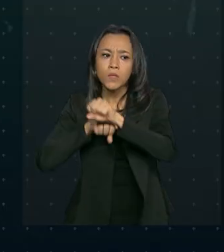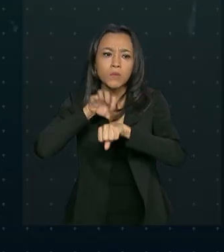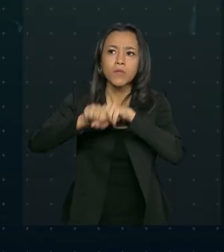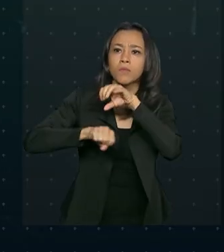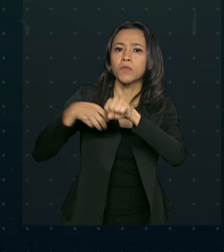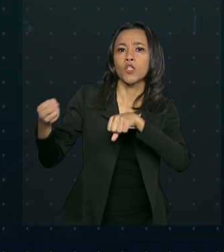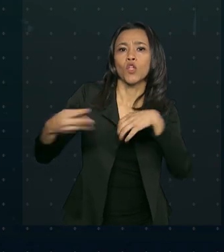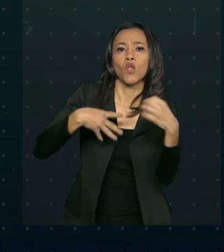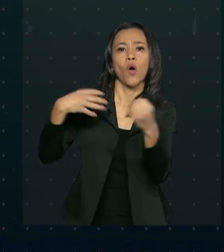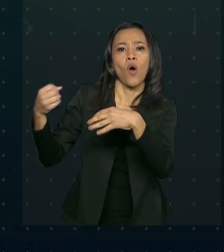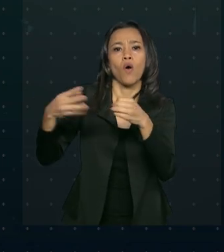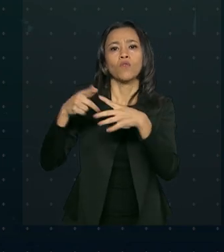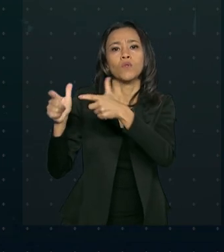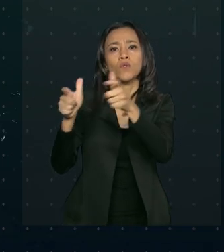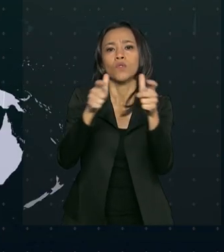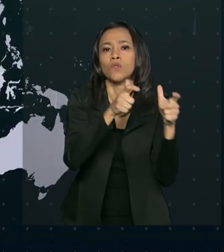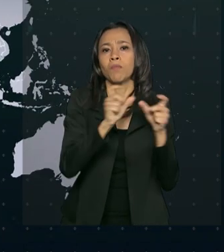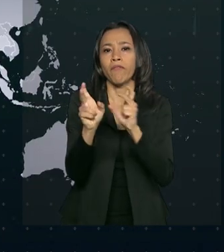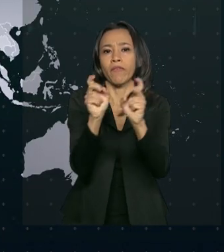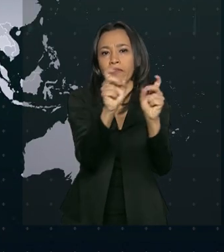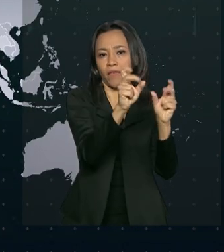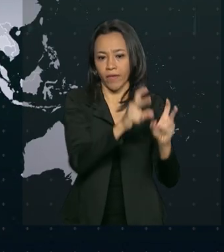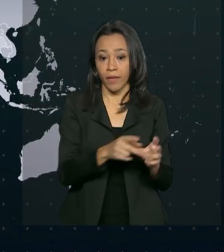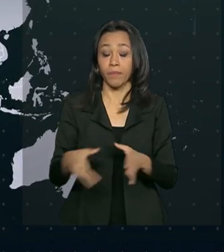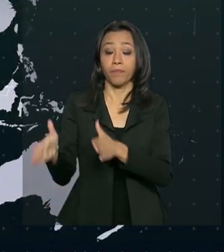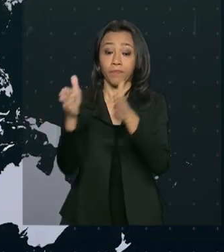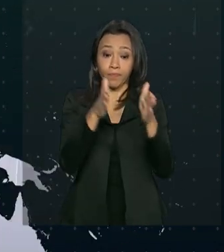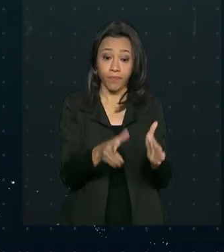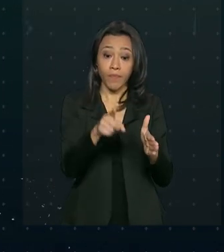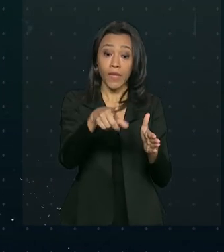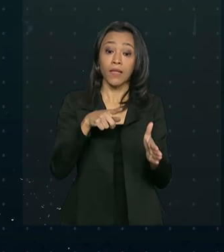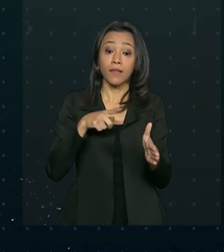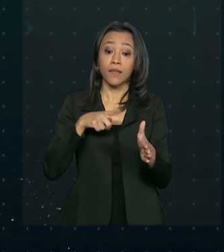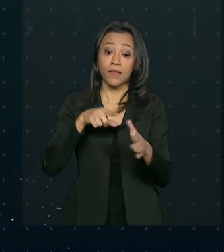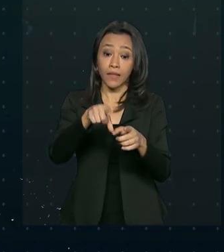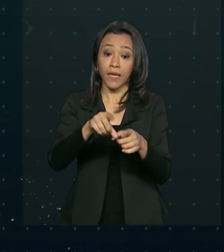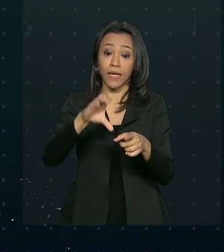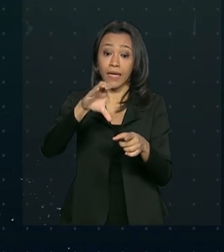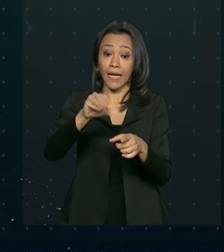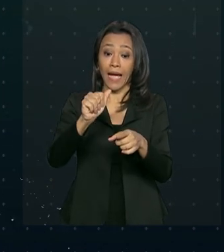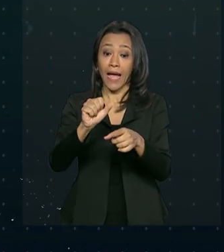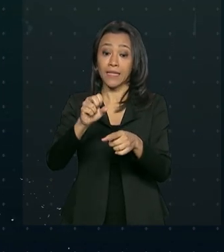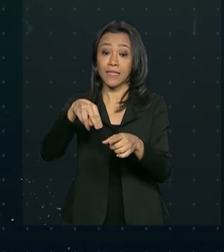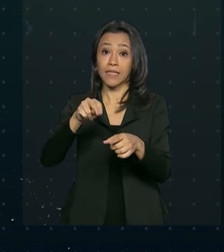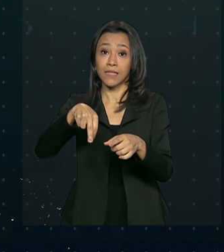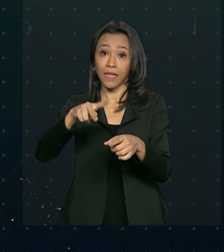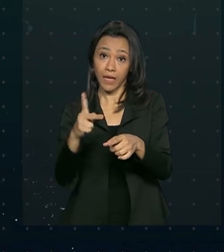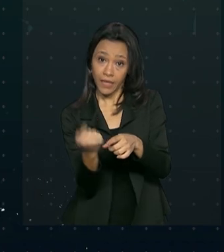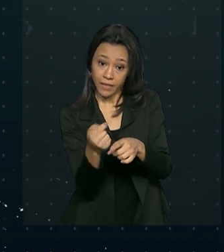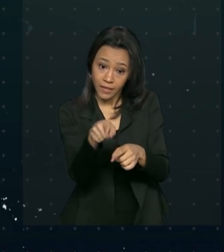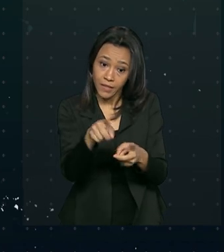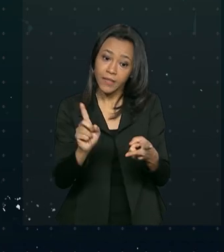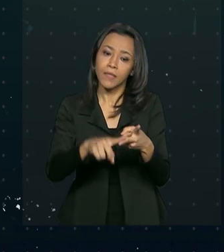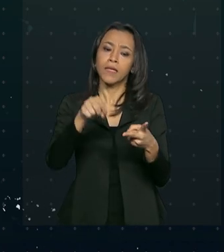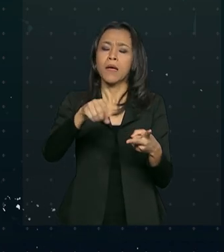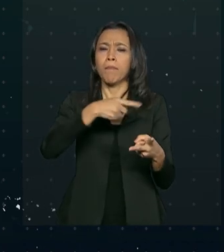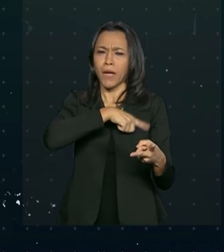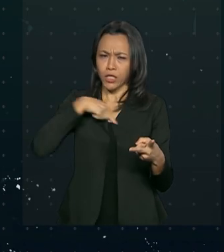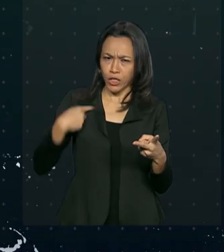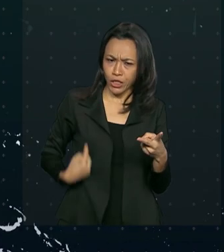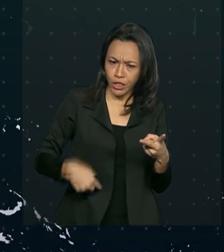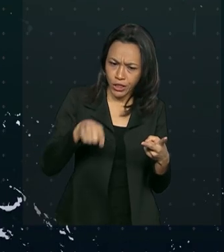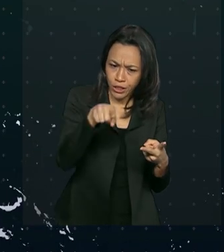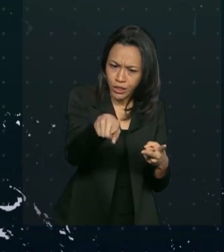mercados. Entre os produtos para exportação estão a castanha de baru para a Coreia do Sul, melão para a China,